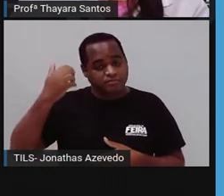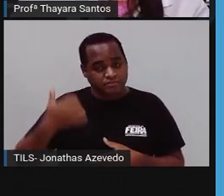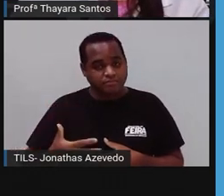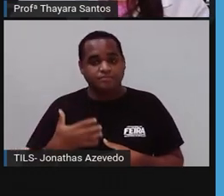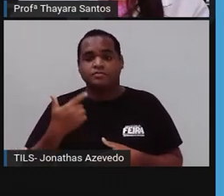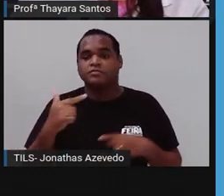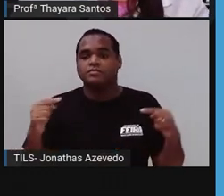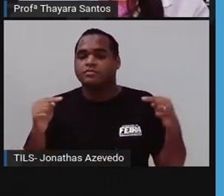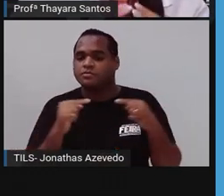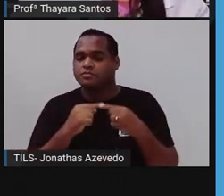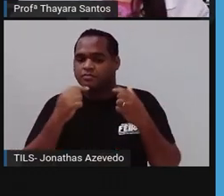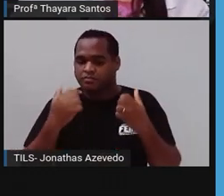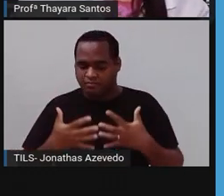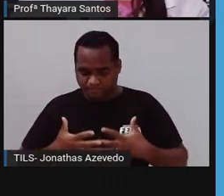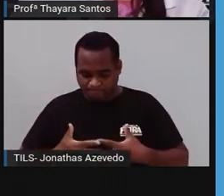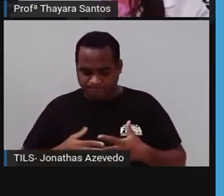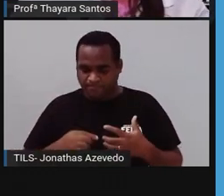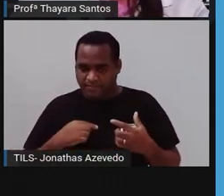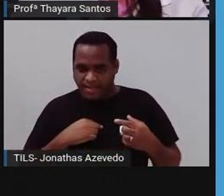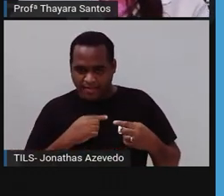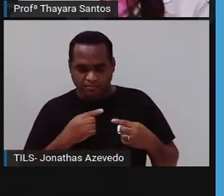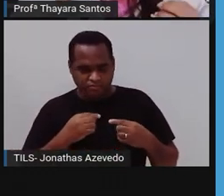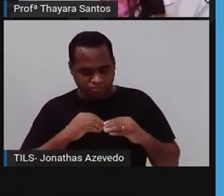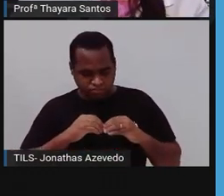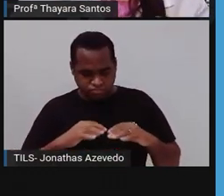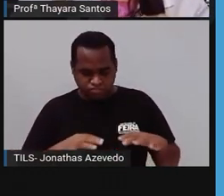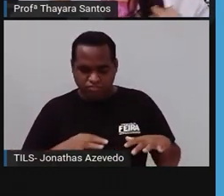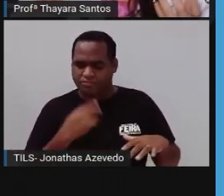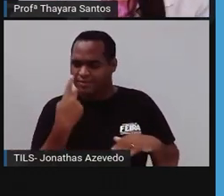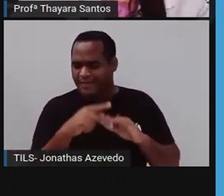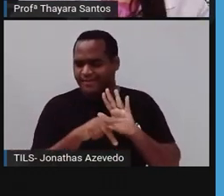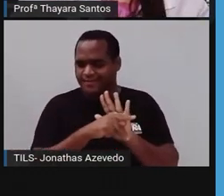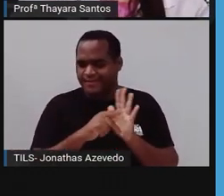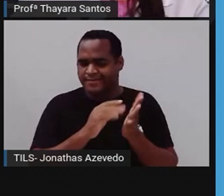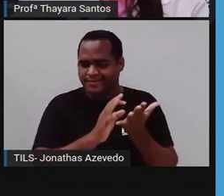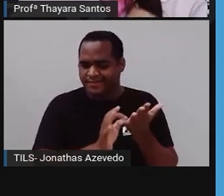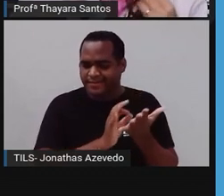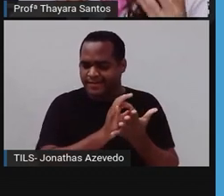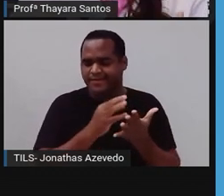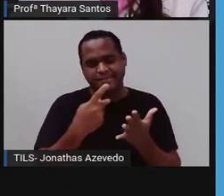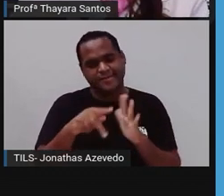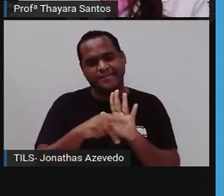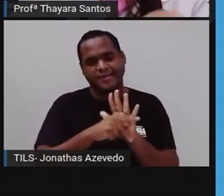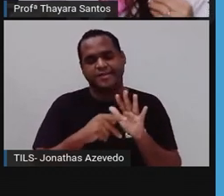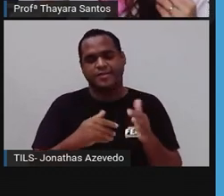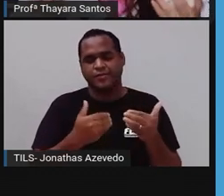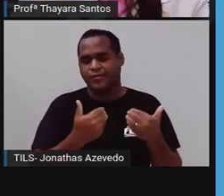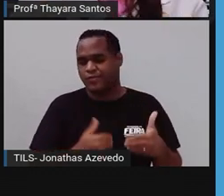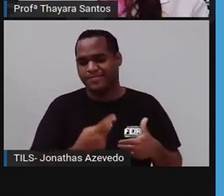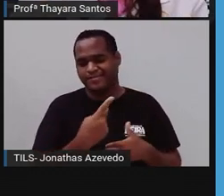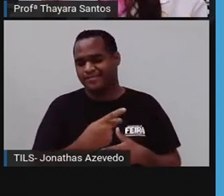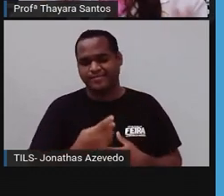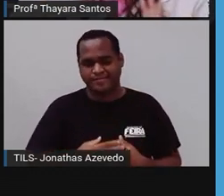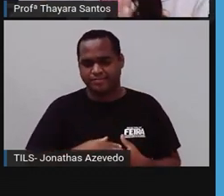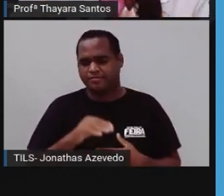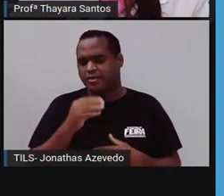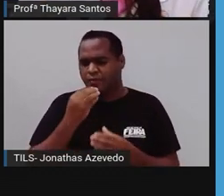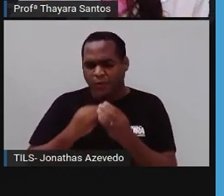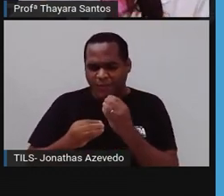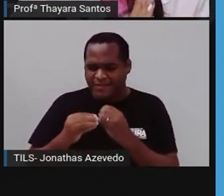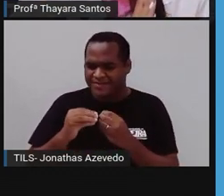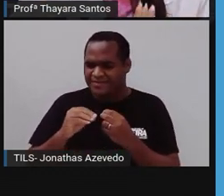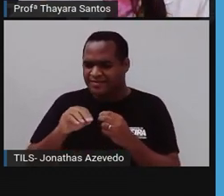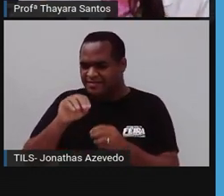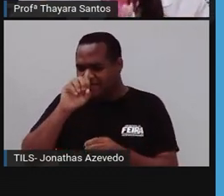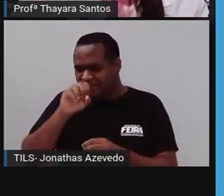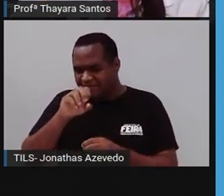nas próprias células que formam o seu corpo. E o que é que eles comem? Como é que eles comem? Como é que eles respiram? Então,